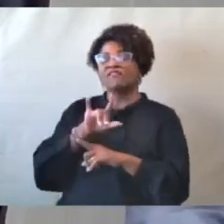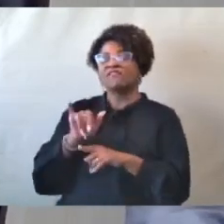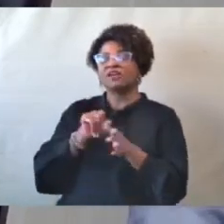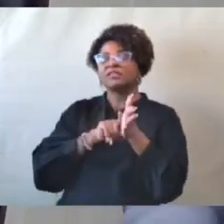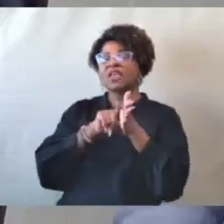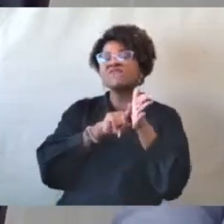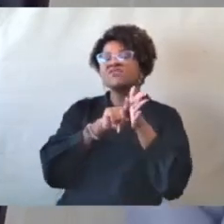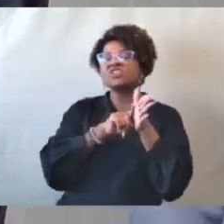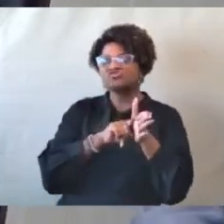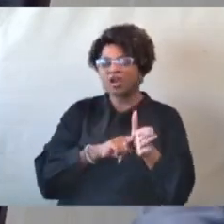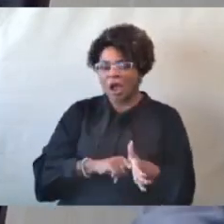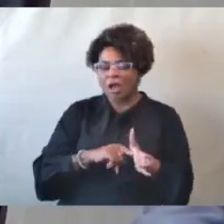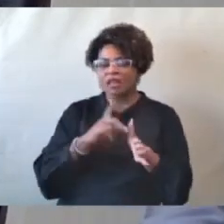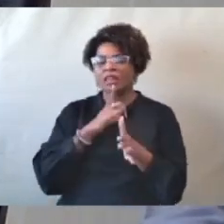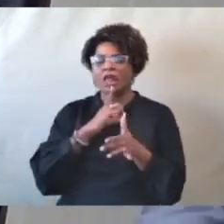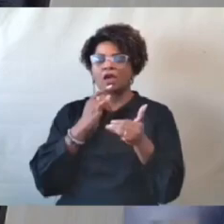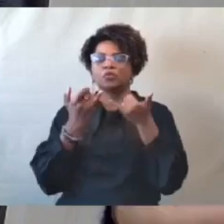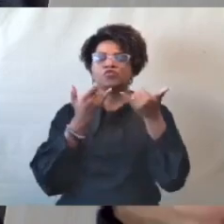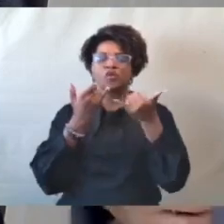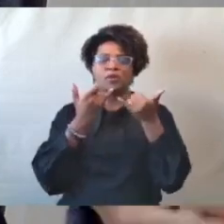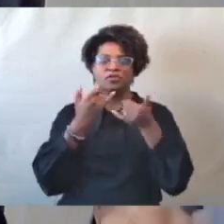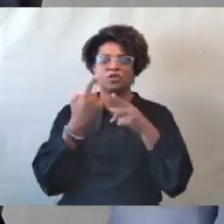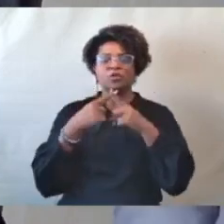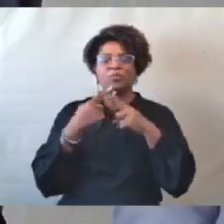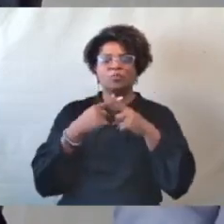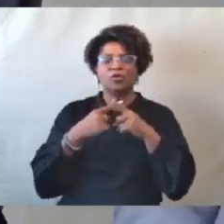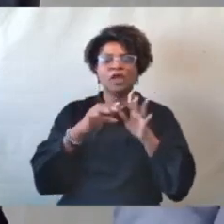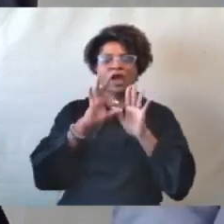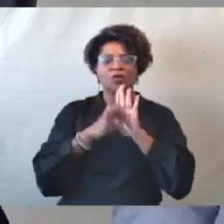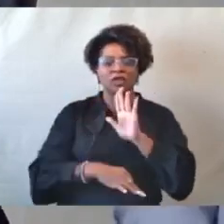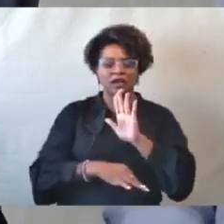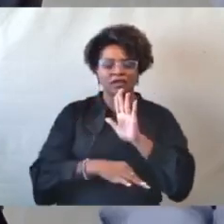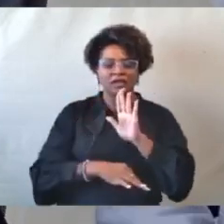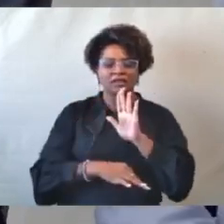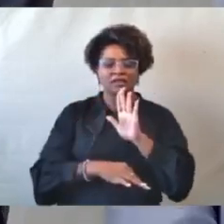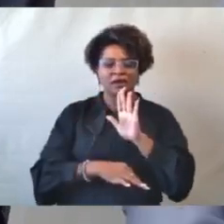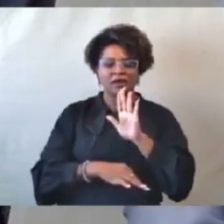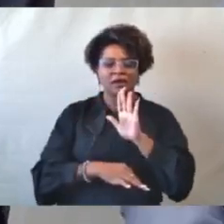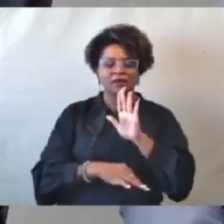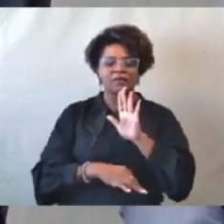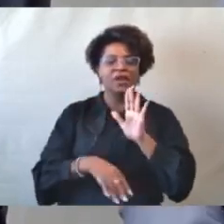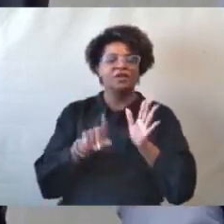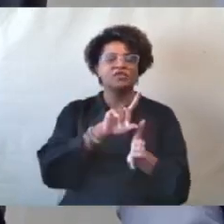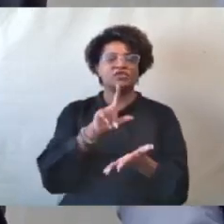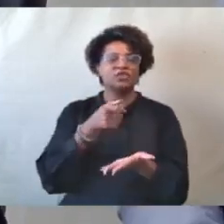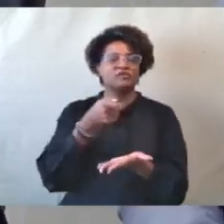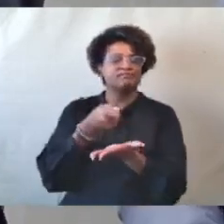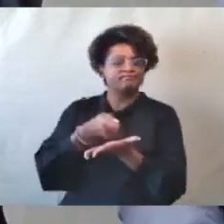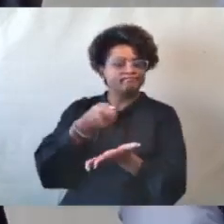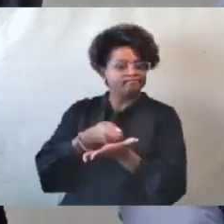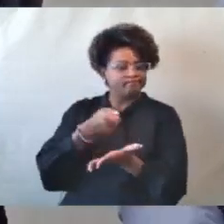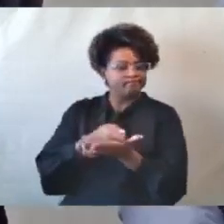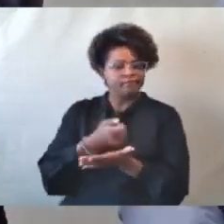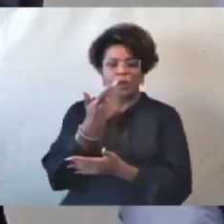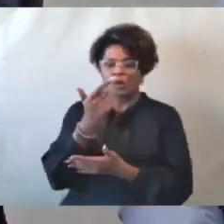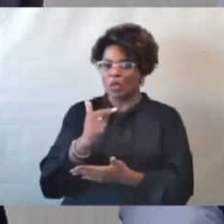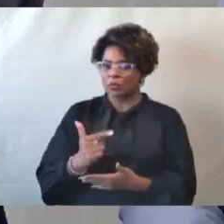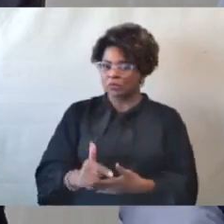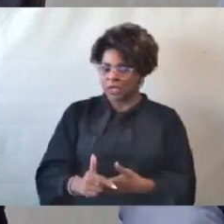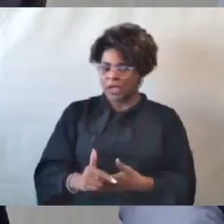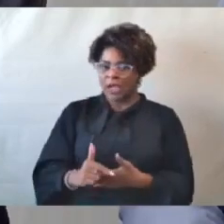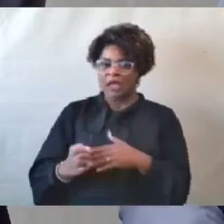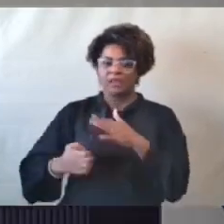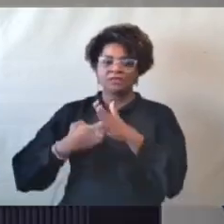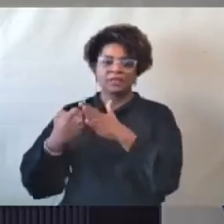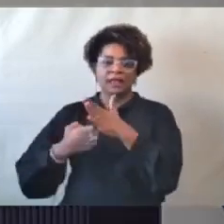sobre as razões para a contratação na modalidade de inegibilidade de listação de empresa que comprovadamente não logrou